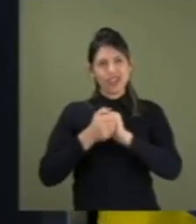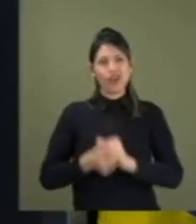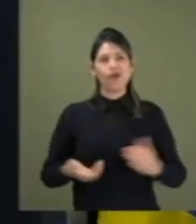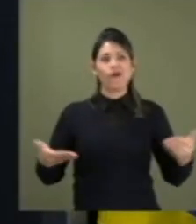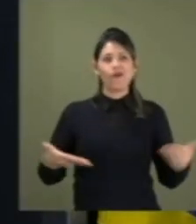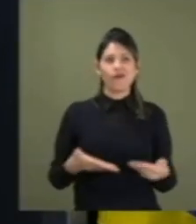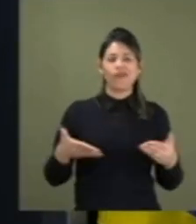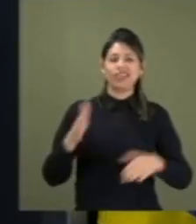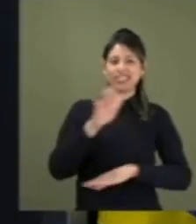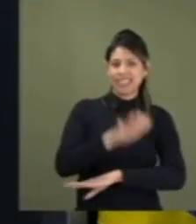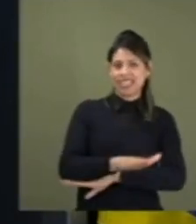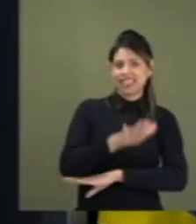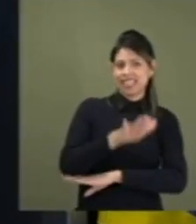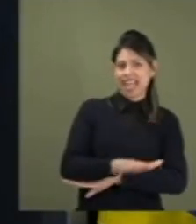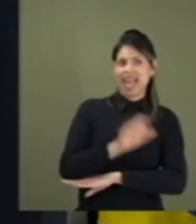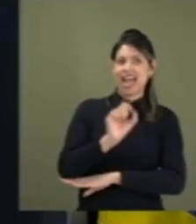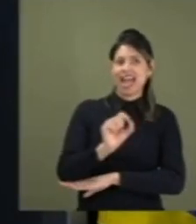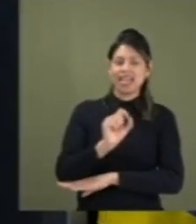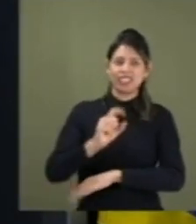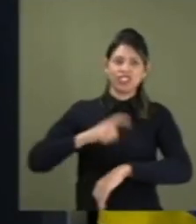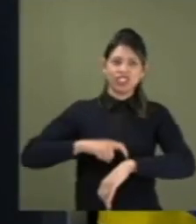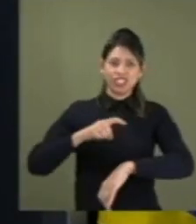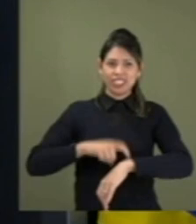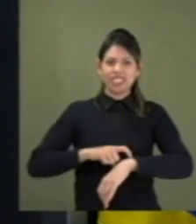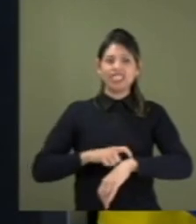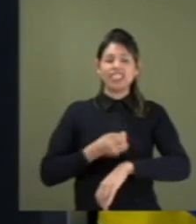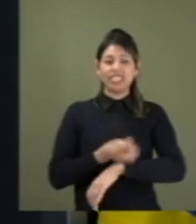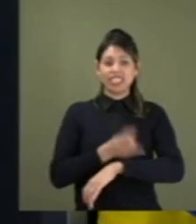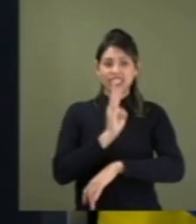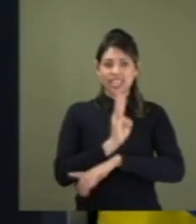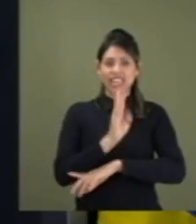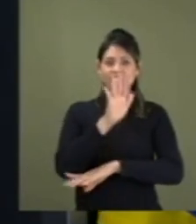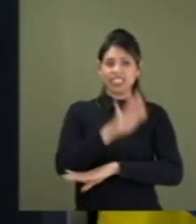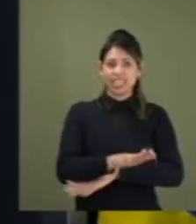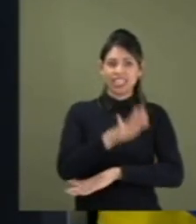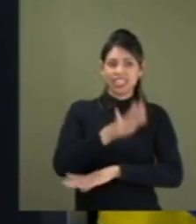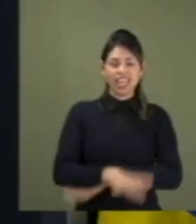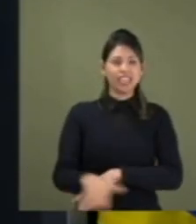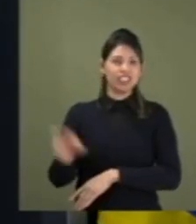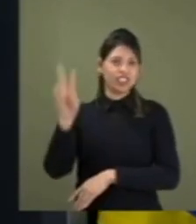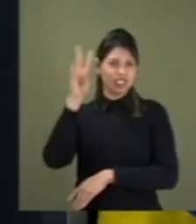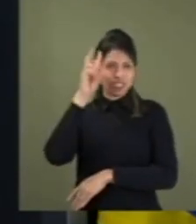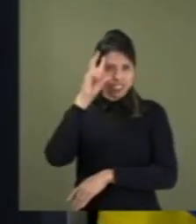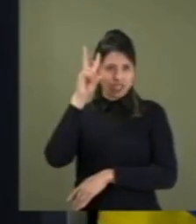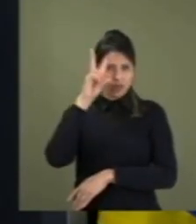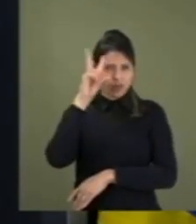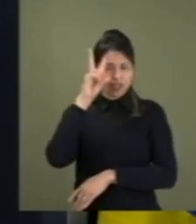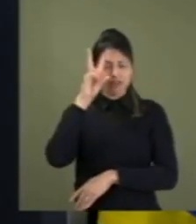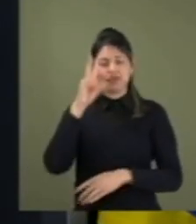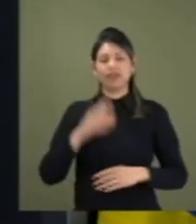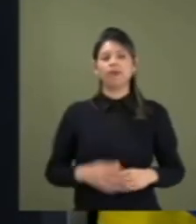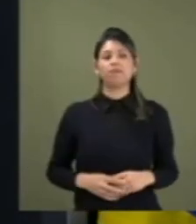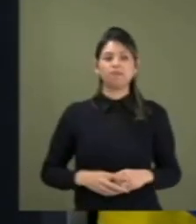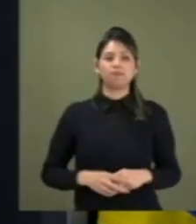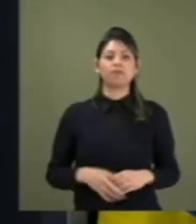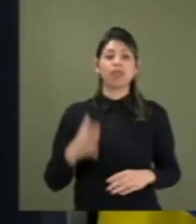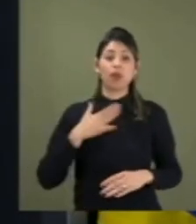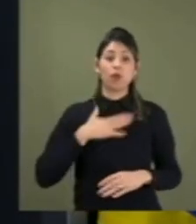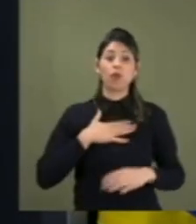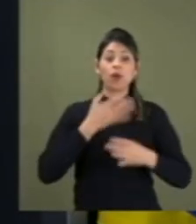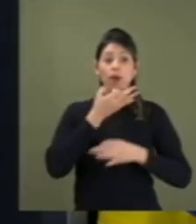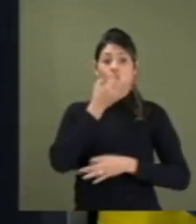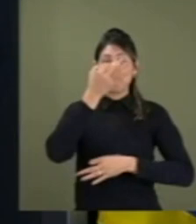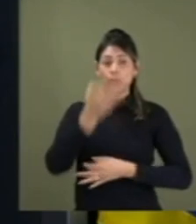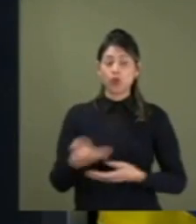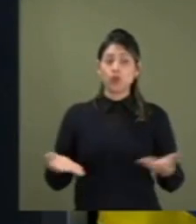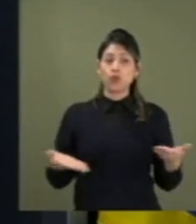-feira, quase três horas da tarde. E o meu pronunciamento hoje, eu não poderia deixar de falar, presidente,